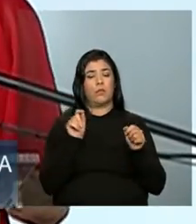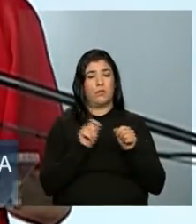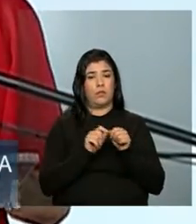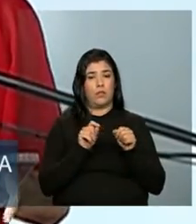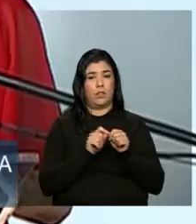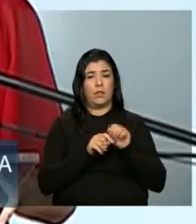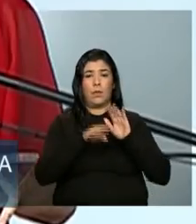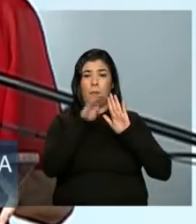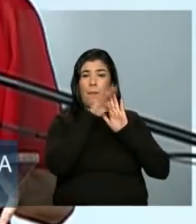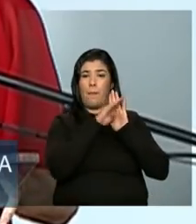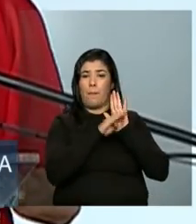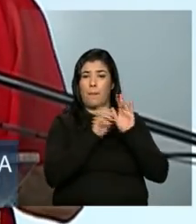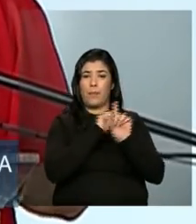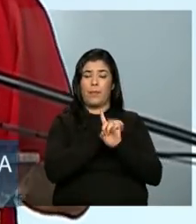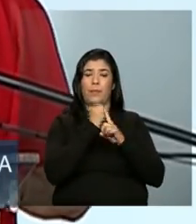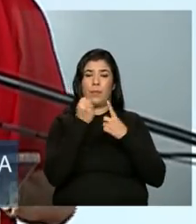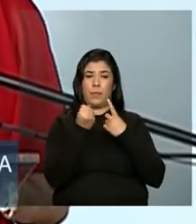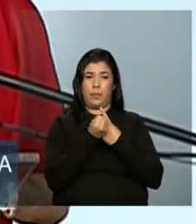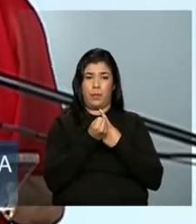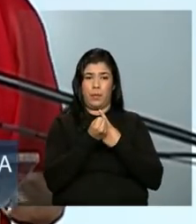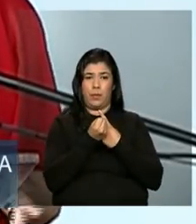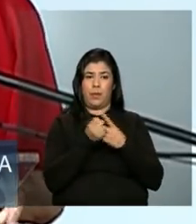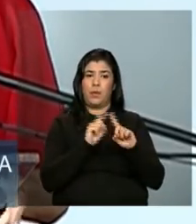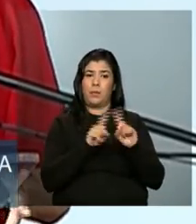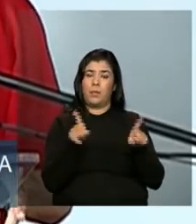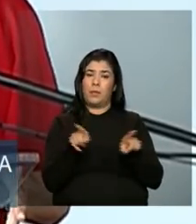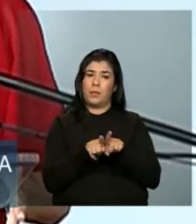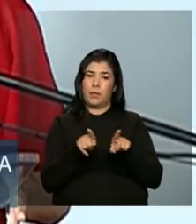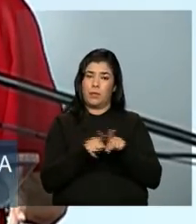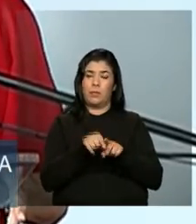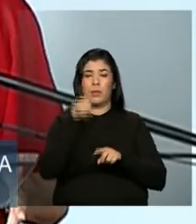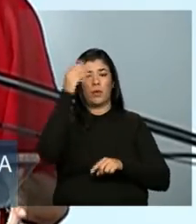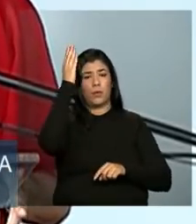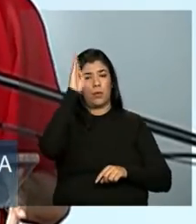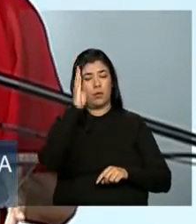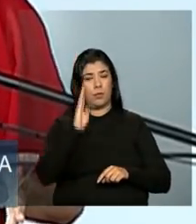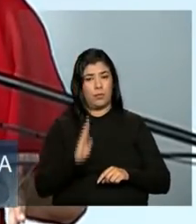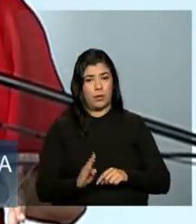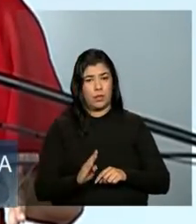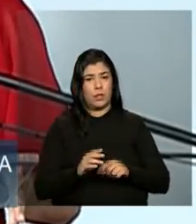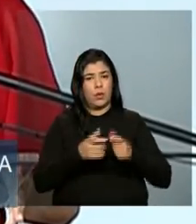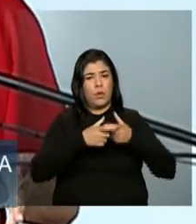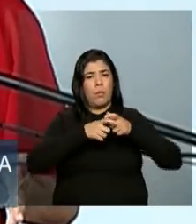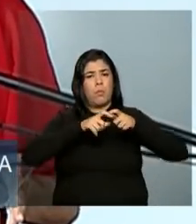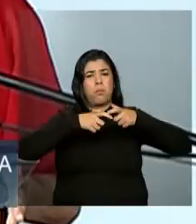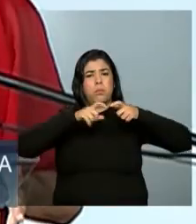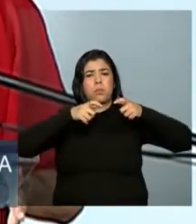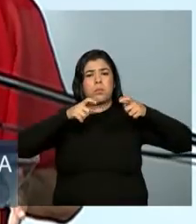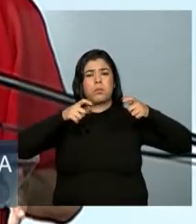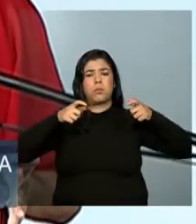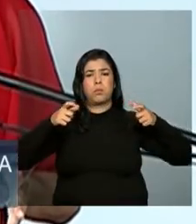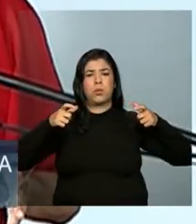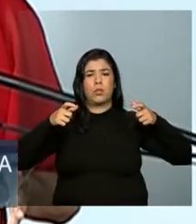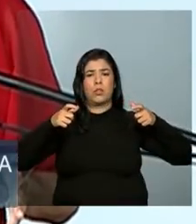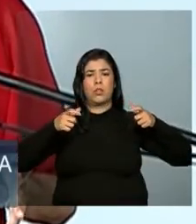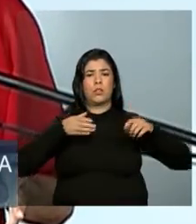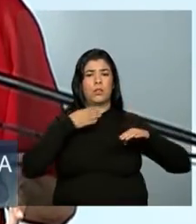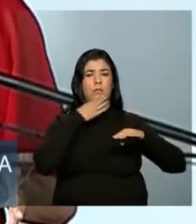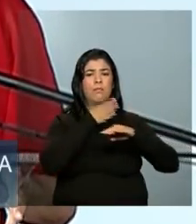esses programas sociais, mas também que o Brasil amplie os